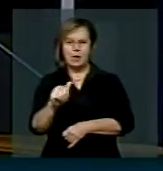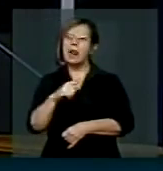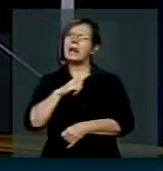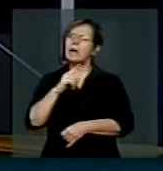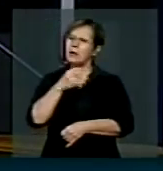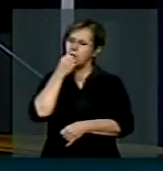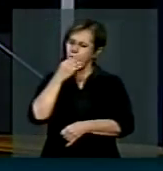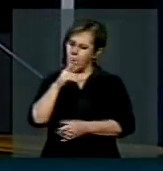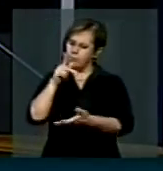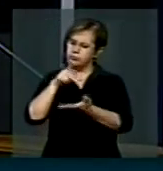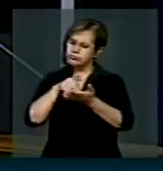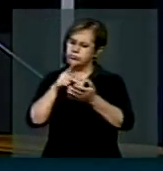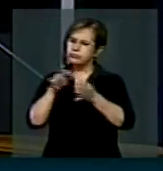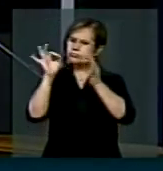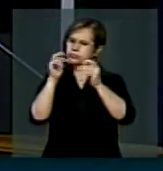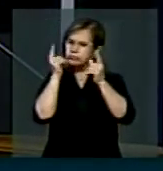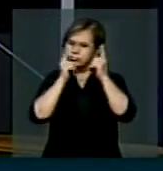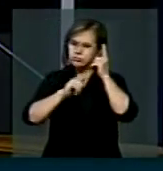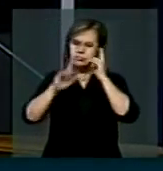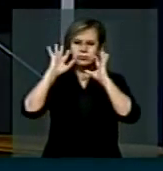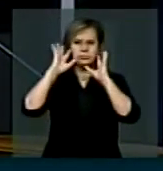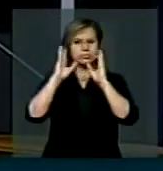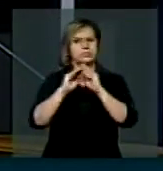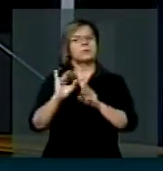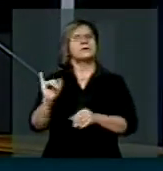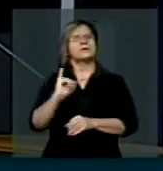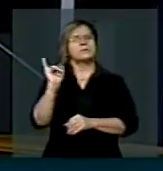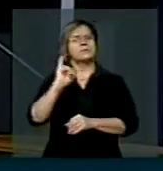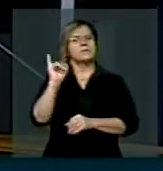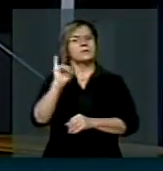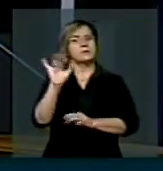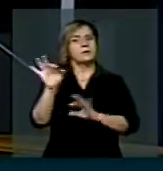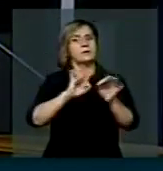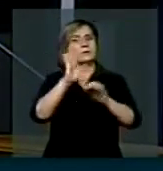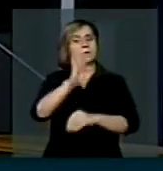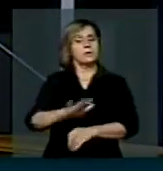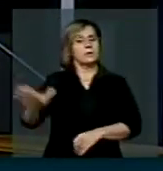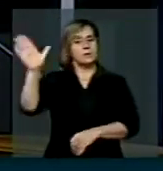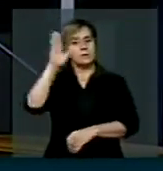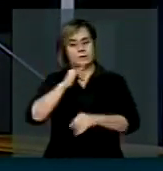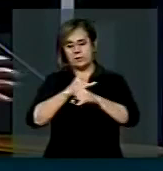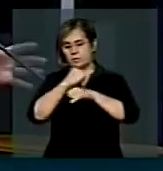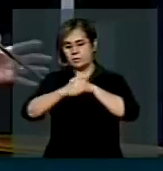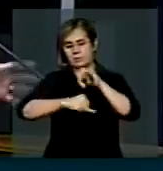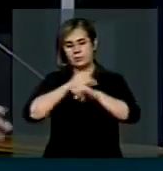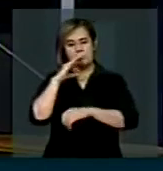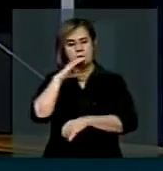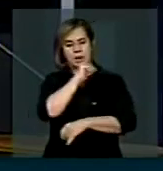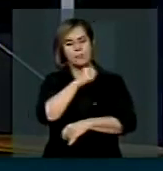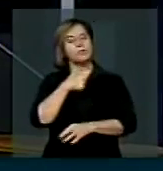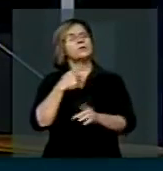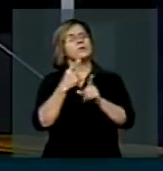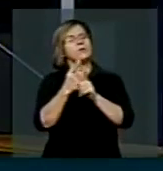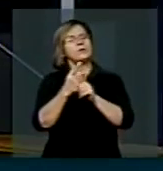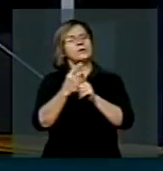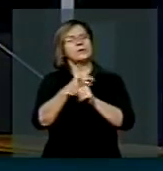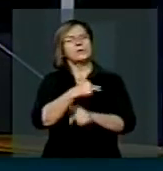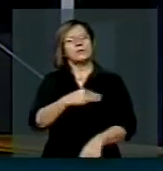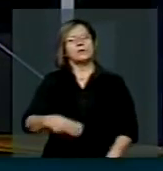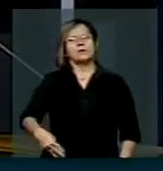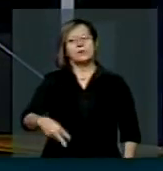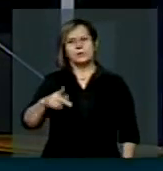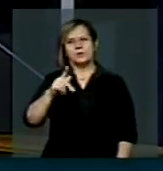Eu reconheço a importância do Plano Nacional de Banda Larga. Eu tenho estado com o ministro Paulo Bernardo, das Comunicações,